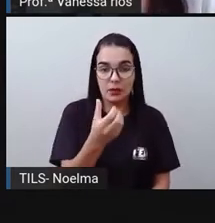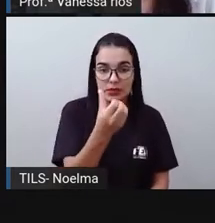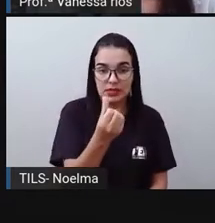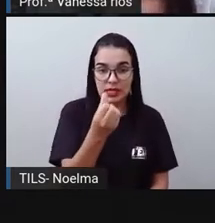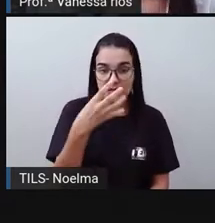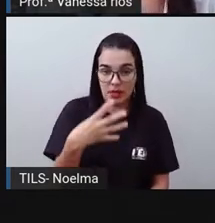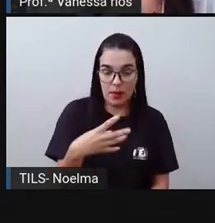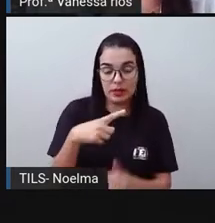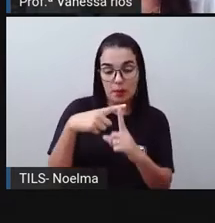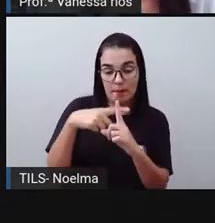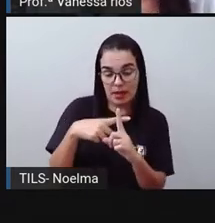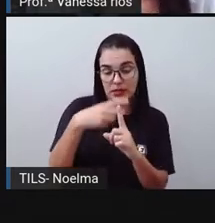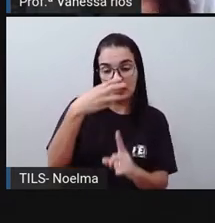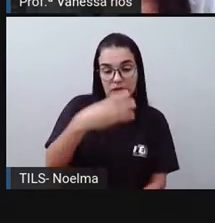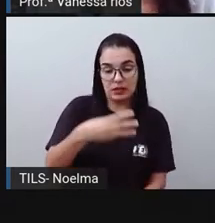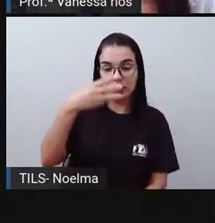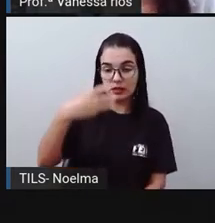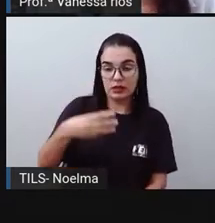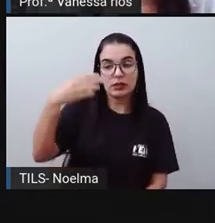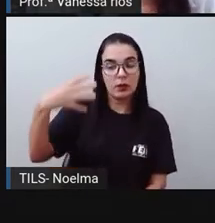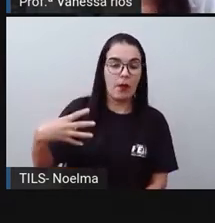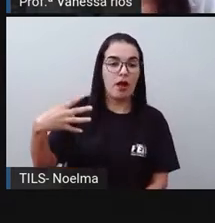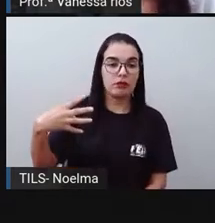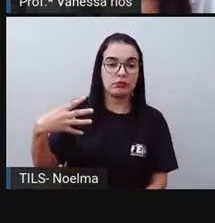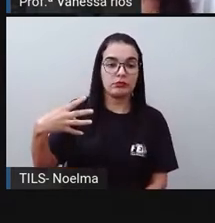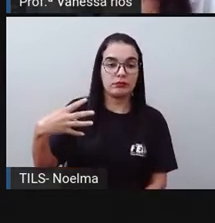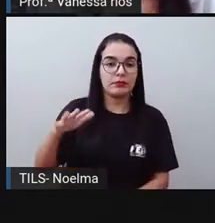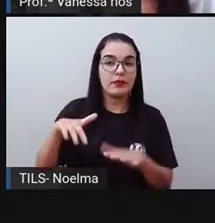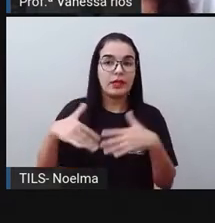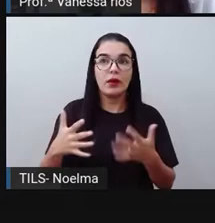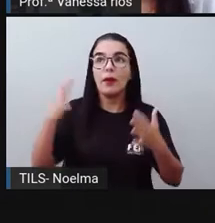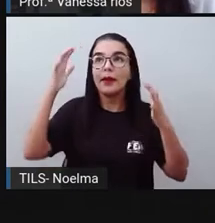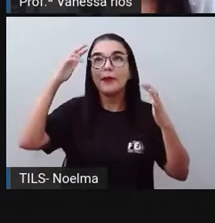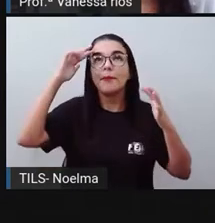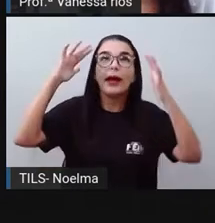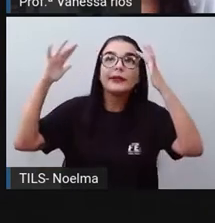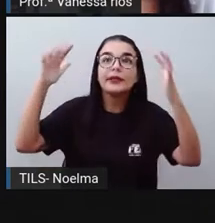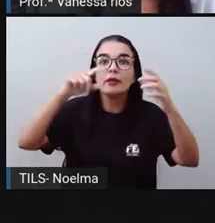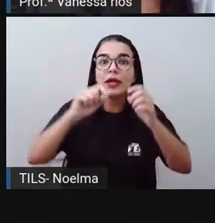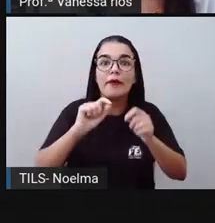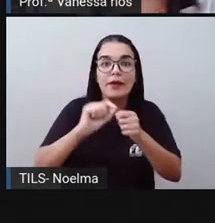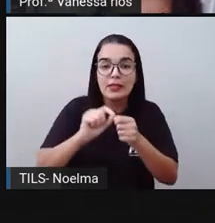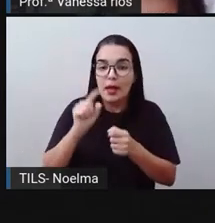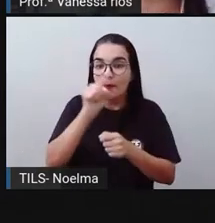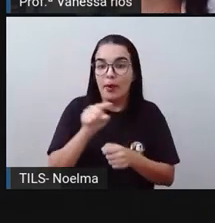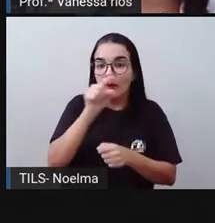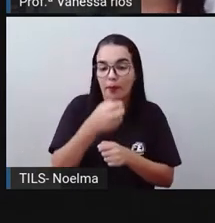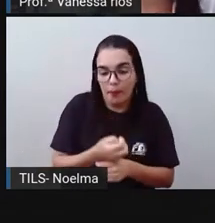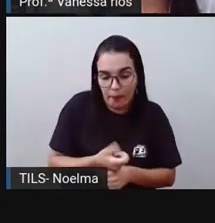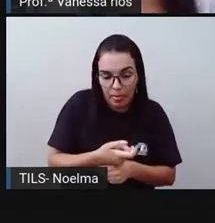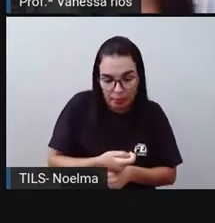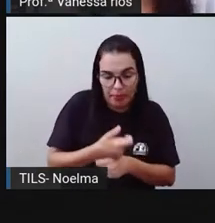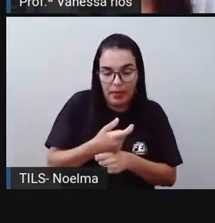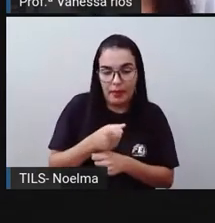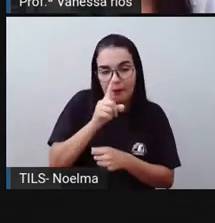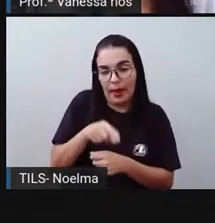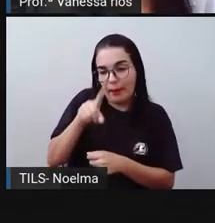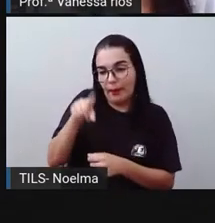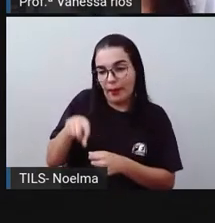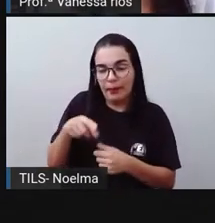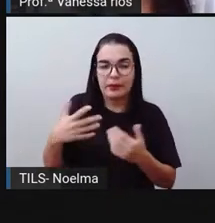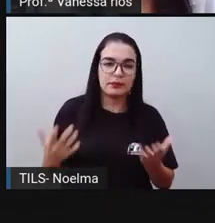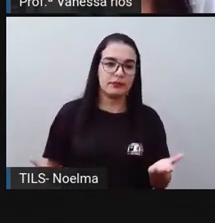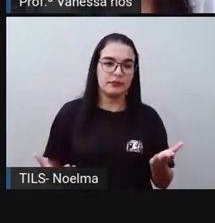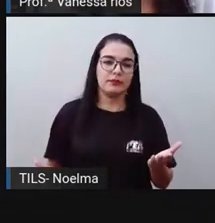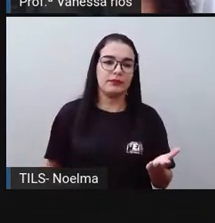mais trezentos e trinta e quatro. Imagina aí se nós tivéssemos que fazer bolinhas, não é? Para representar e